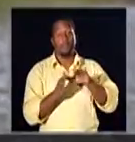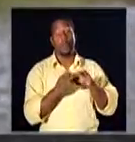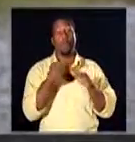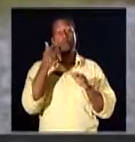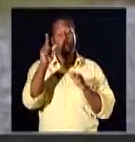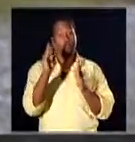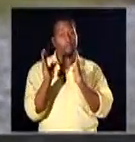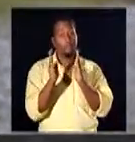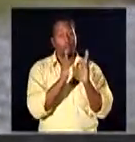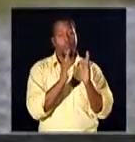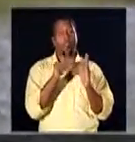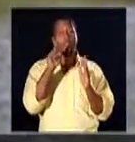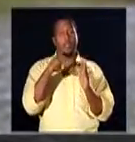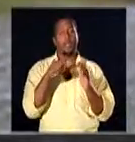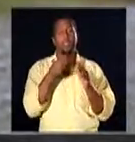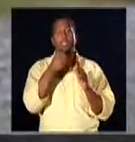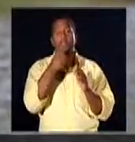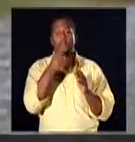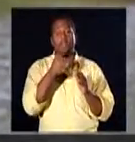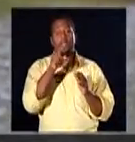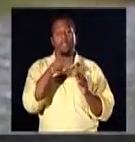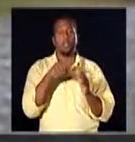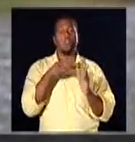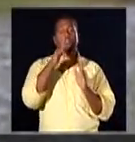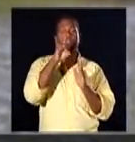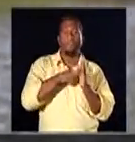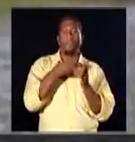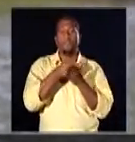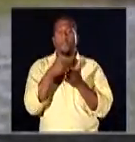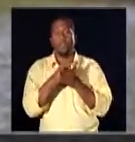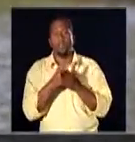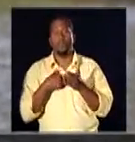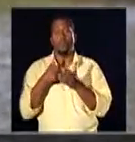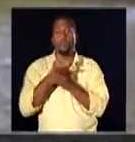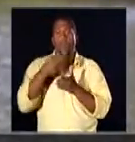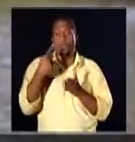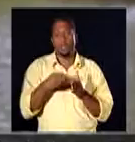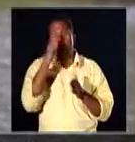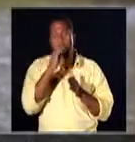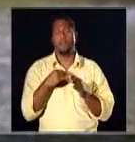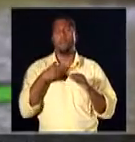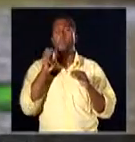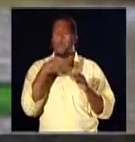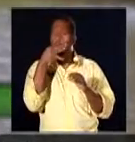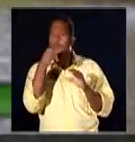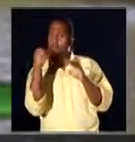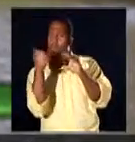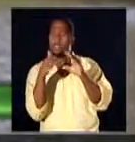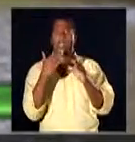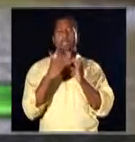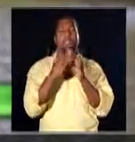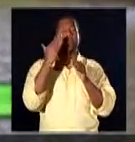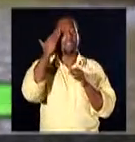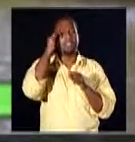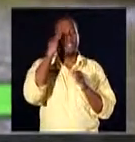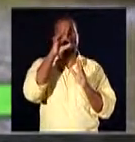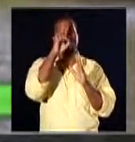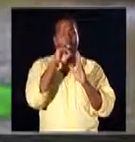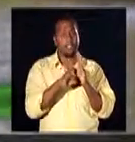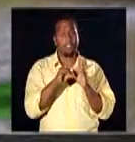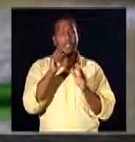No próximo bloco, uma entrevista sobre direitos e deveres do consumidor brasileiro. Envie sua sugestão para o